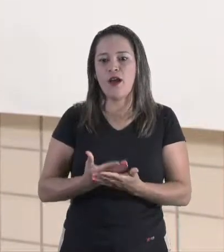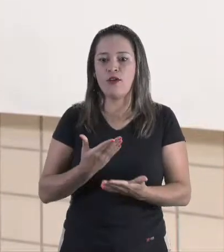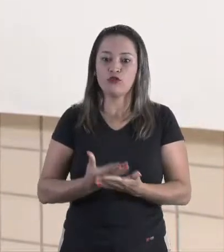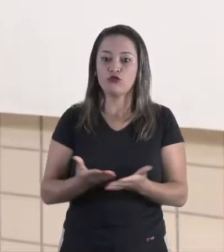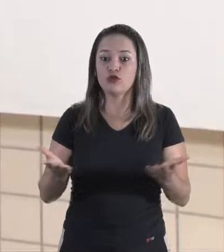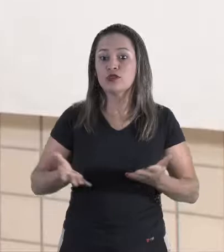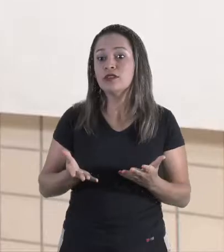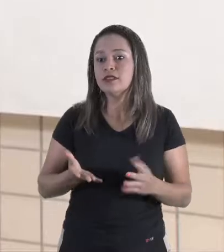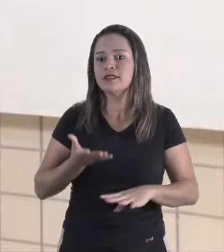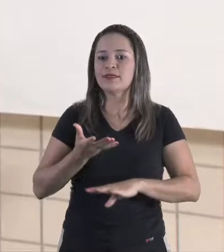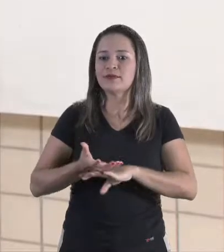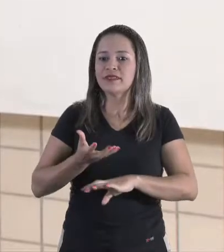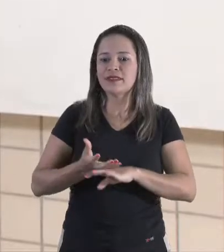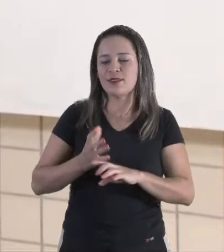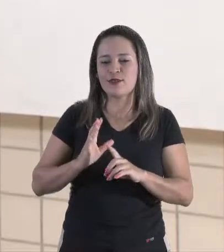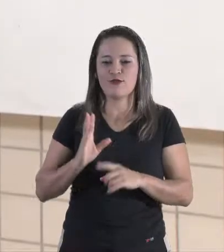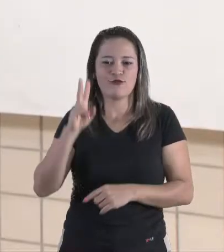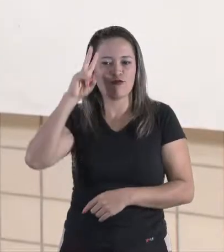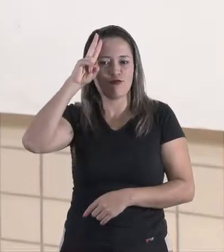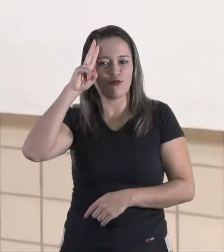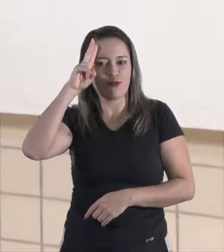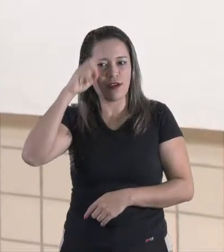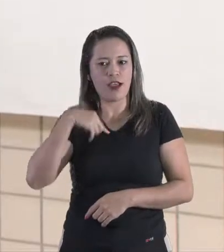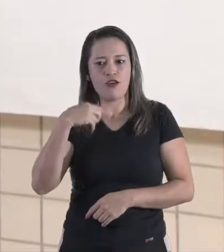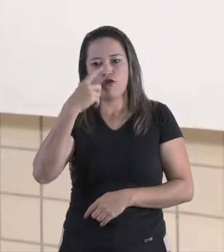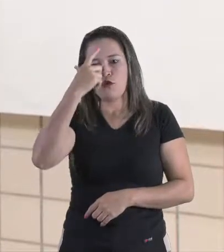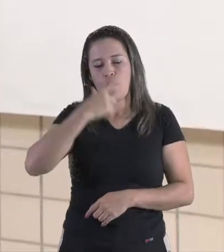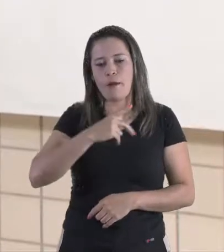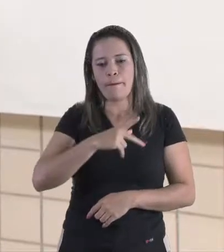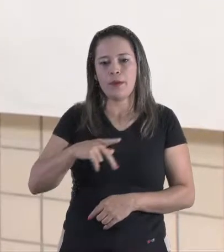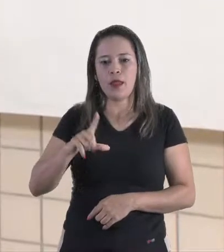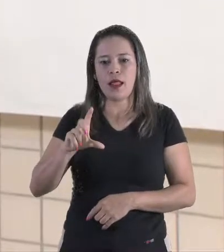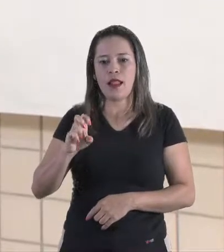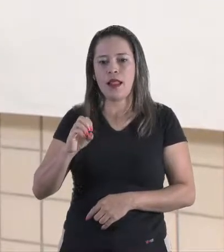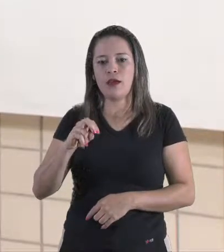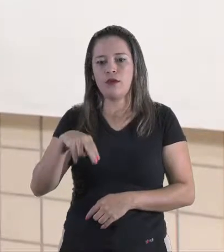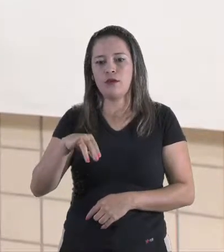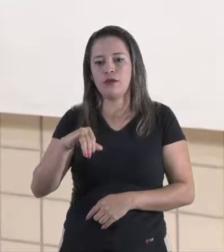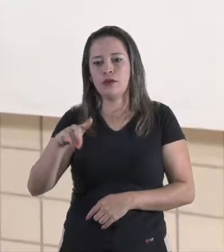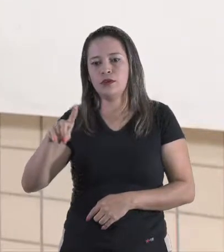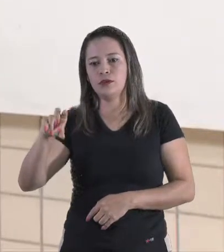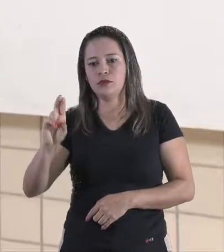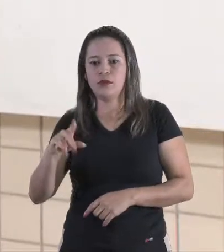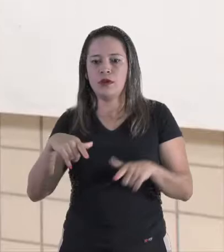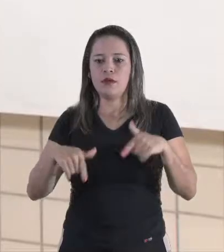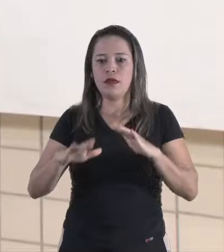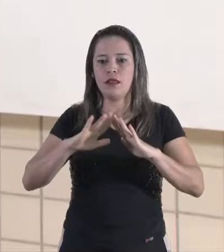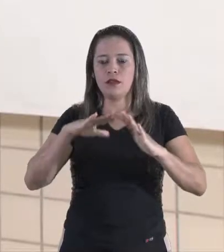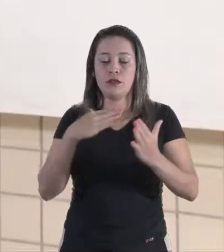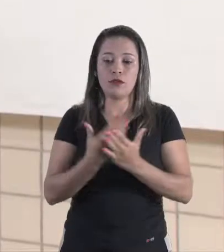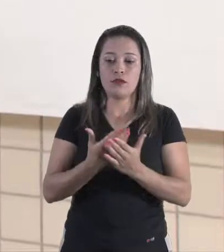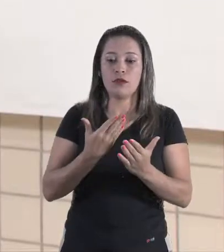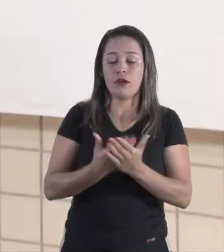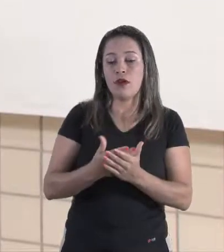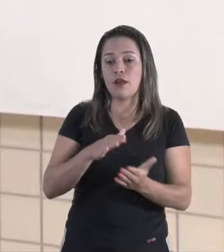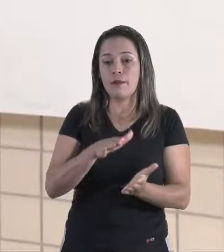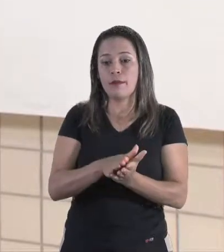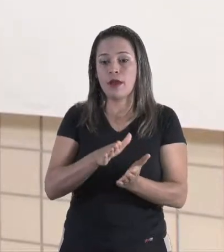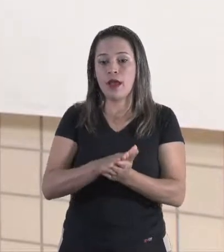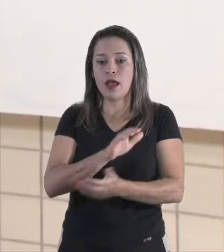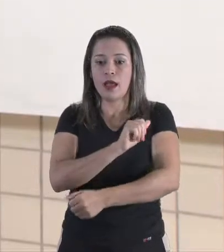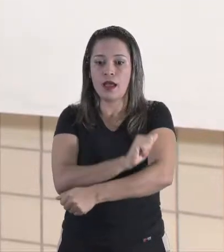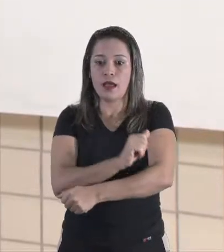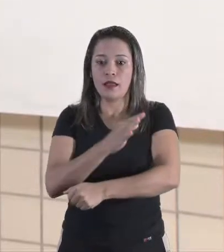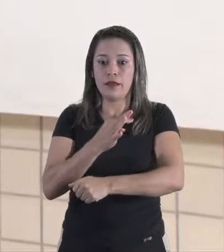História. E eu sou a professora Leonil, de trabalho na Rede Municipal de Palmas, na Escola Municipal Anne Frank.